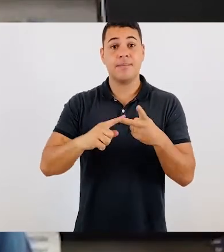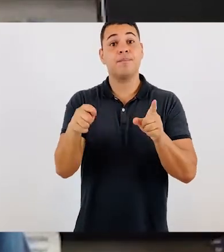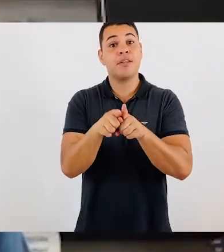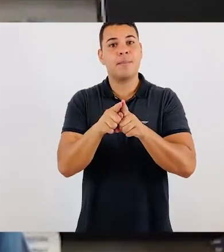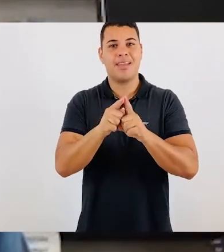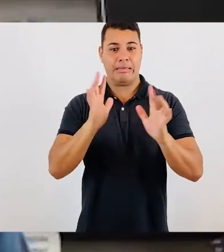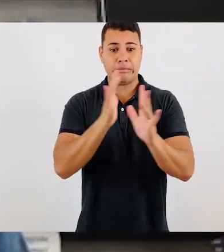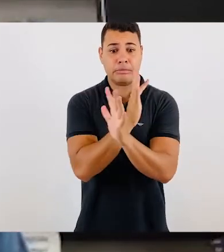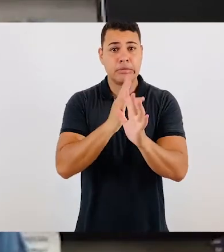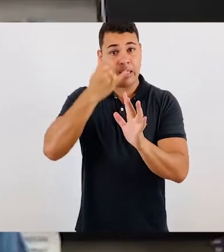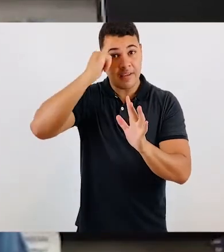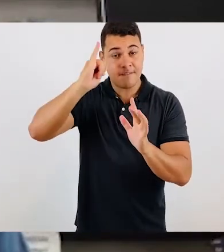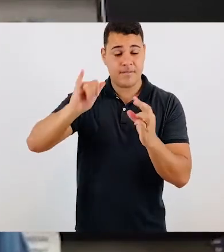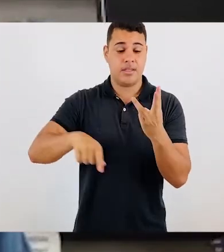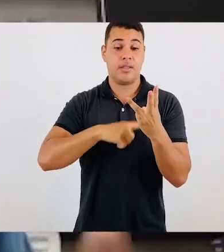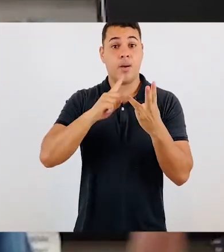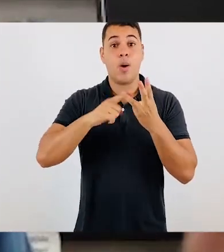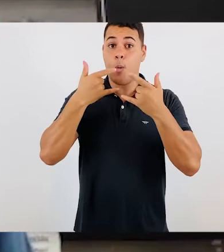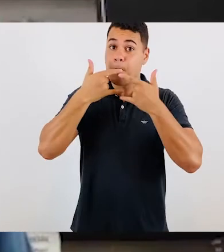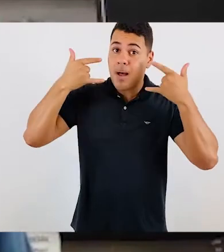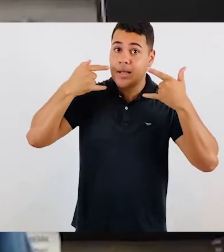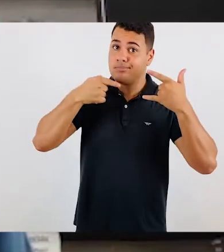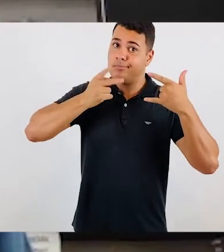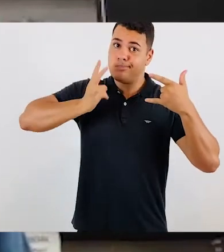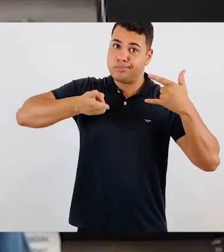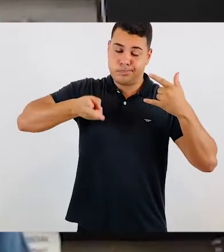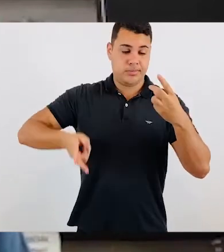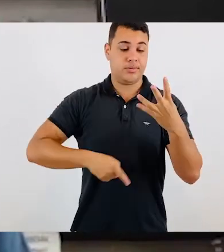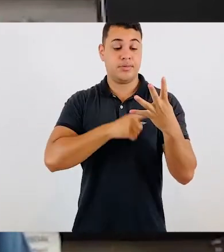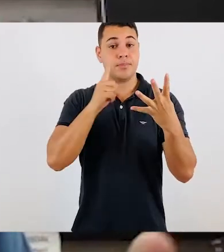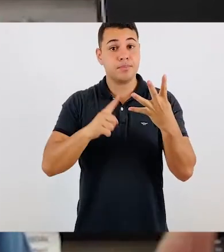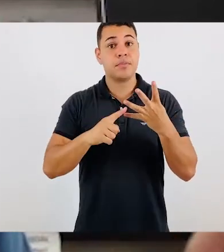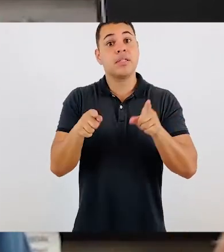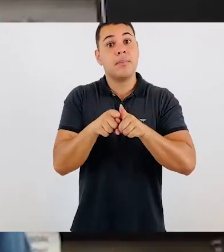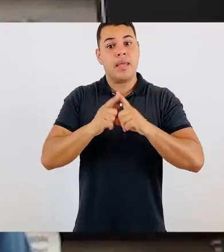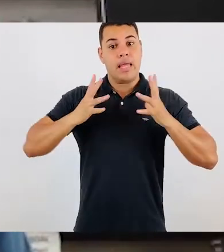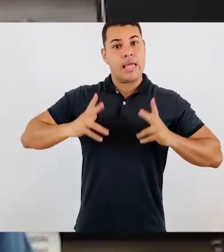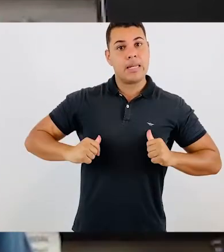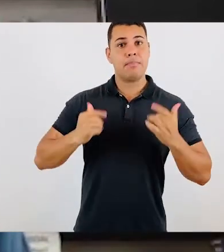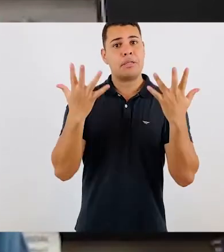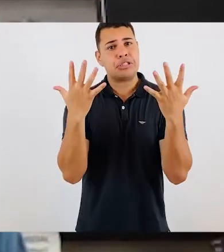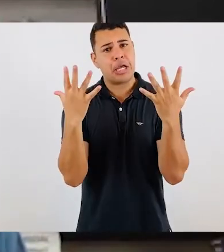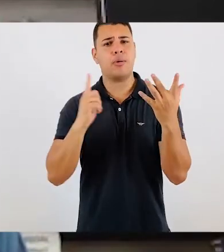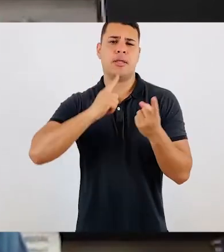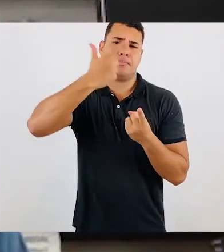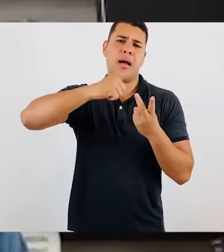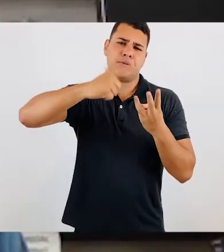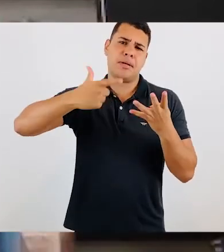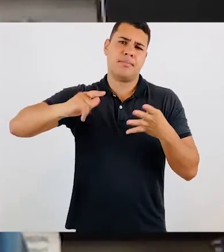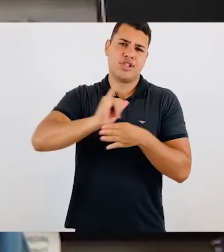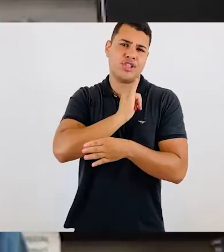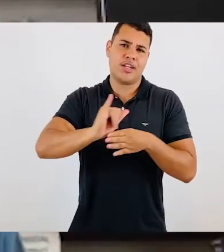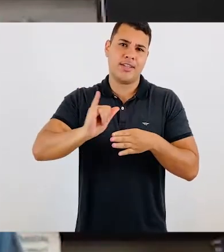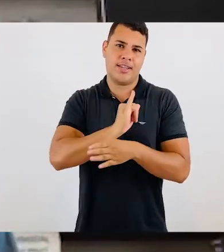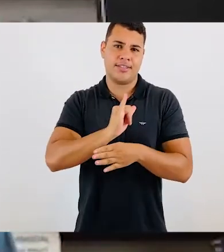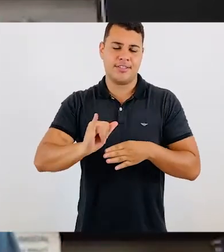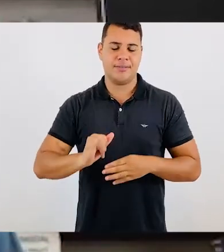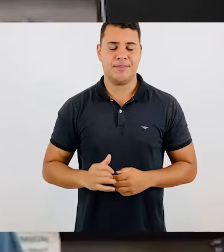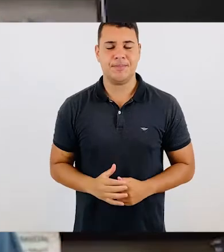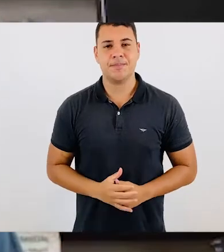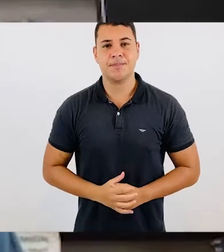vacinação, o distanciamento interpessoal, o uso contínuo de máscaras, a higiene das mãos com álcool,